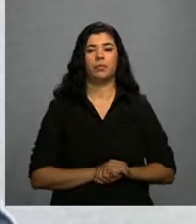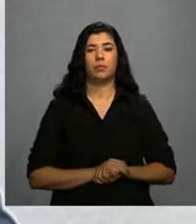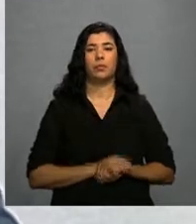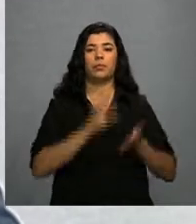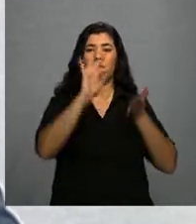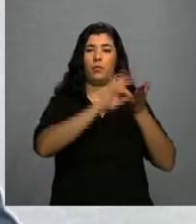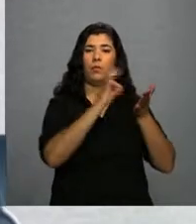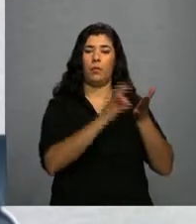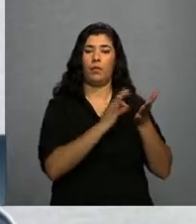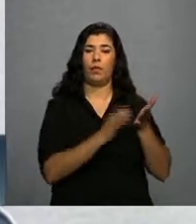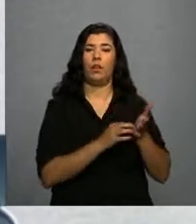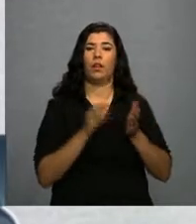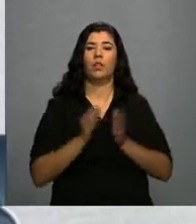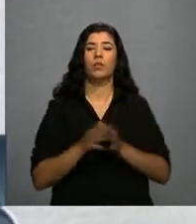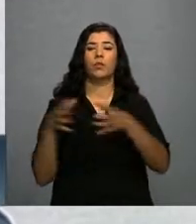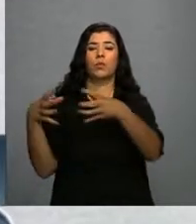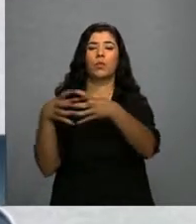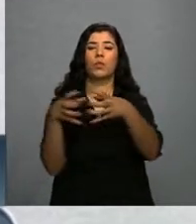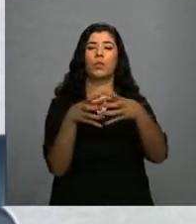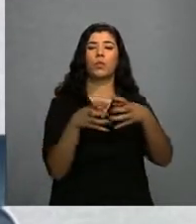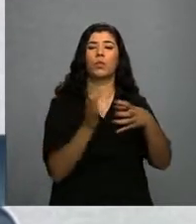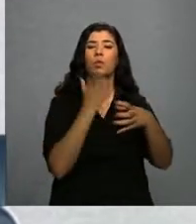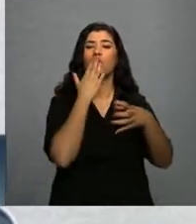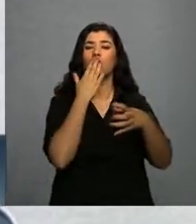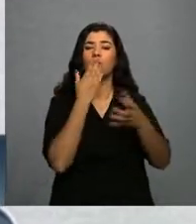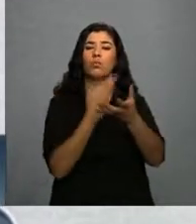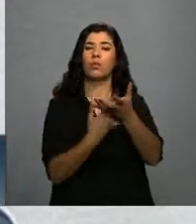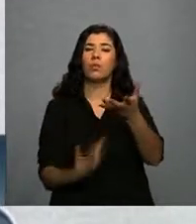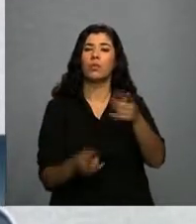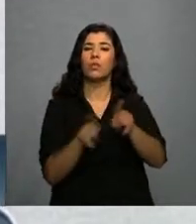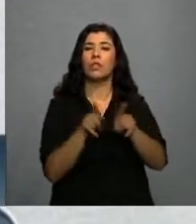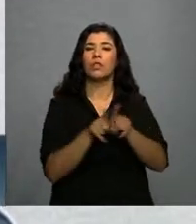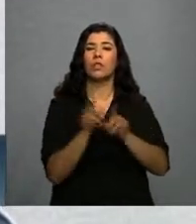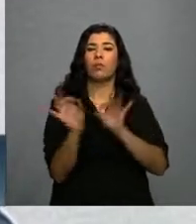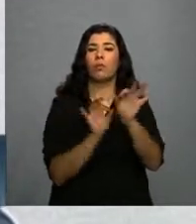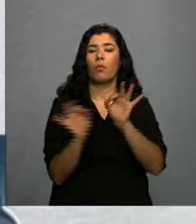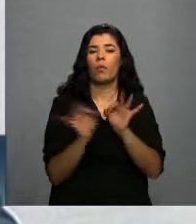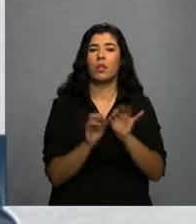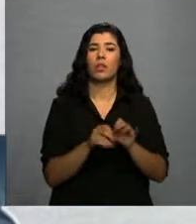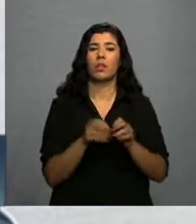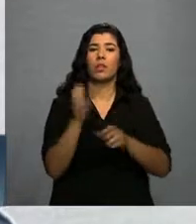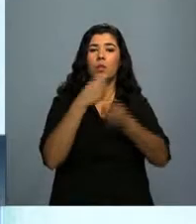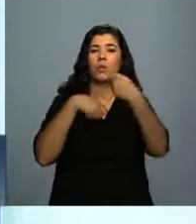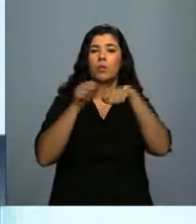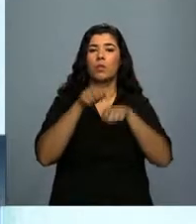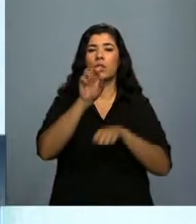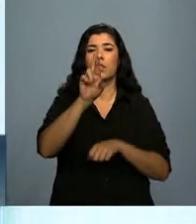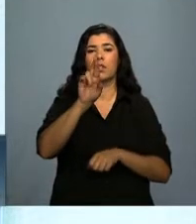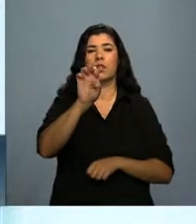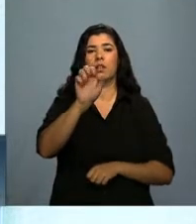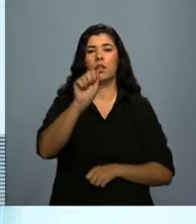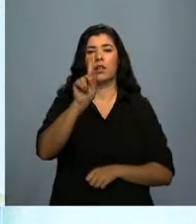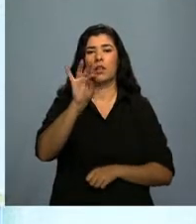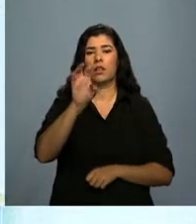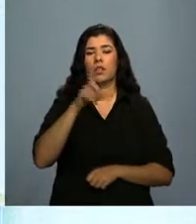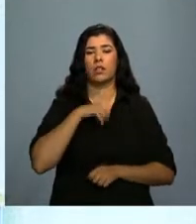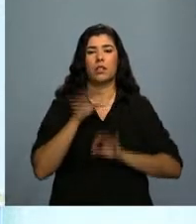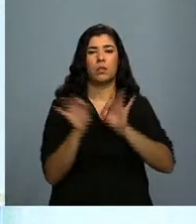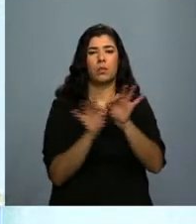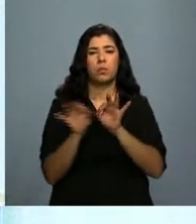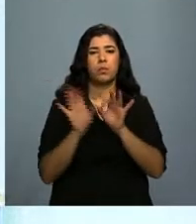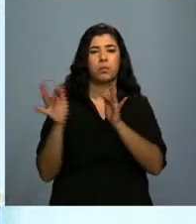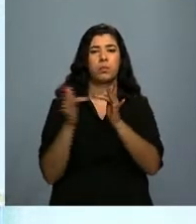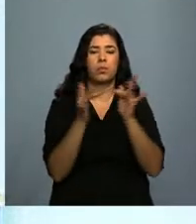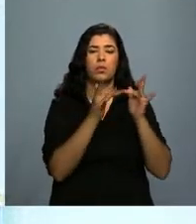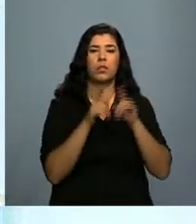registro de lotes e reagentes de produtos, relacionar reagente em uso. Essa é uma funcionalidade também